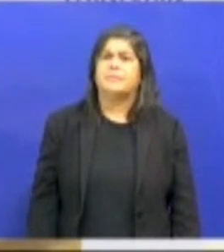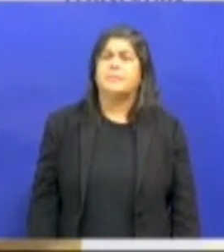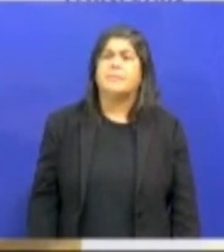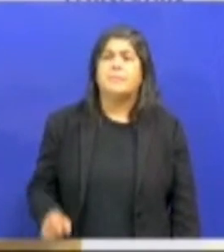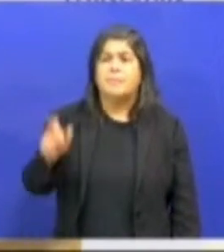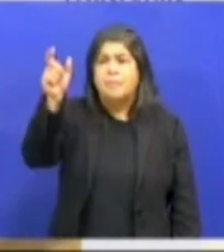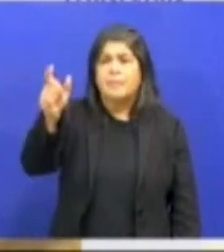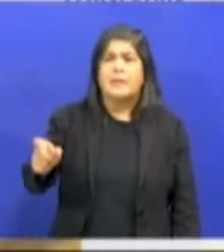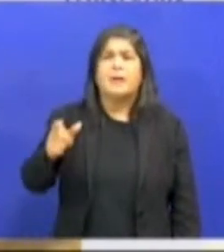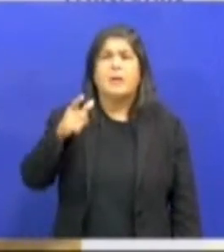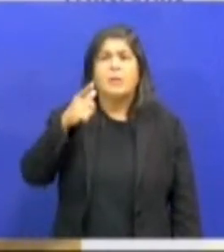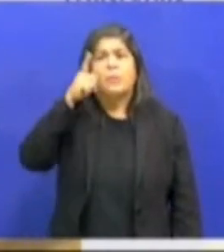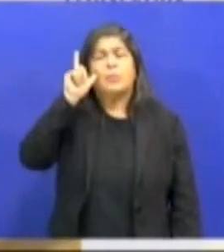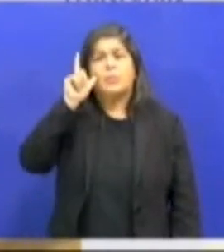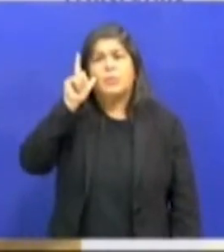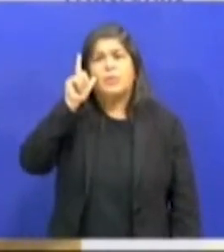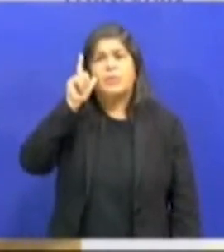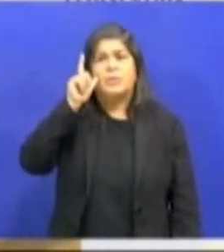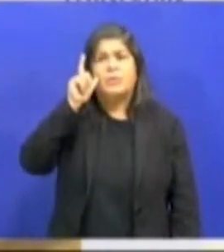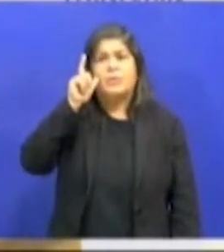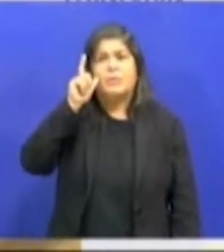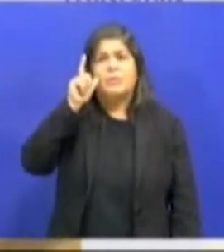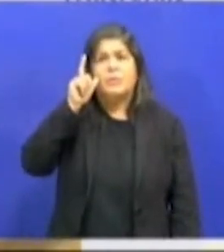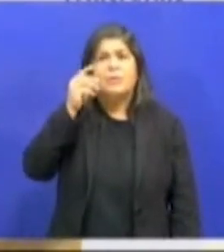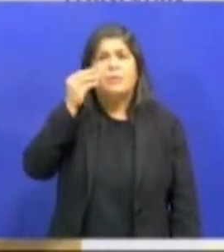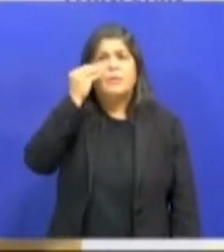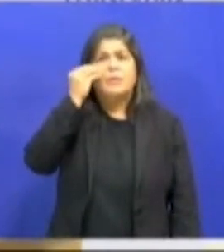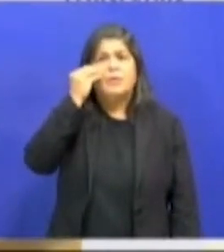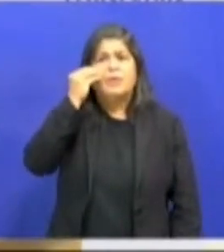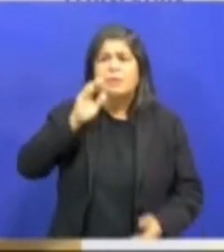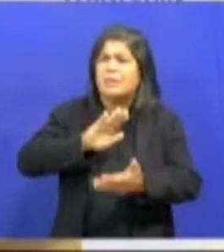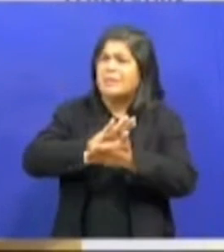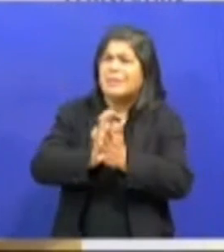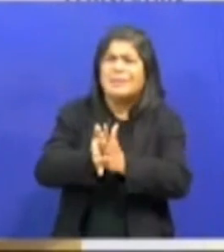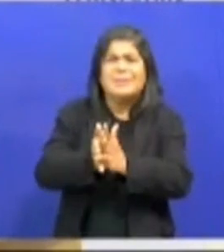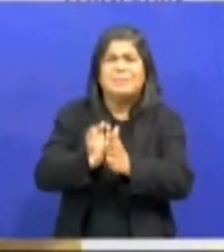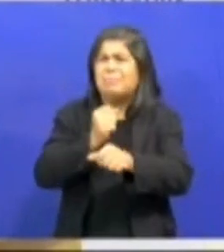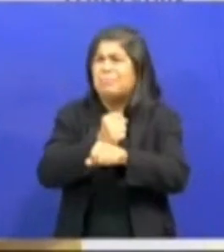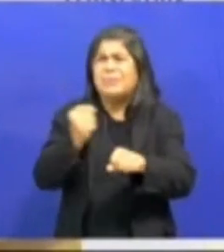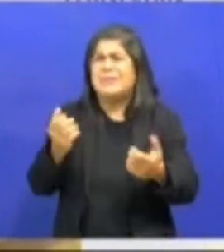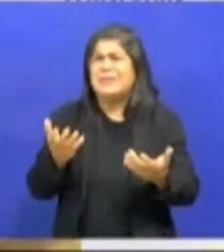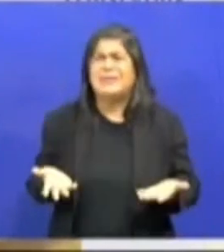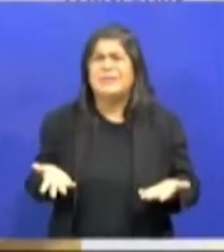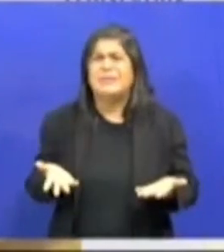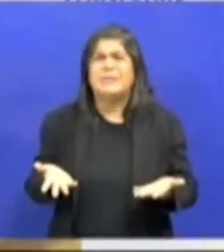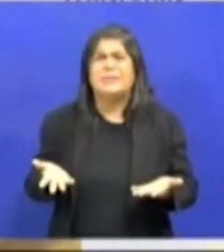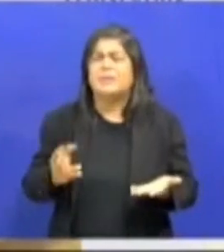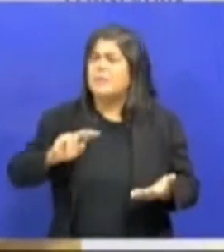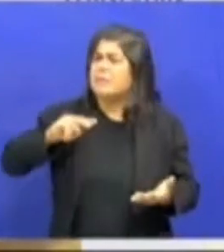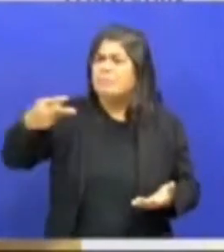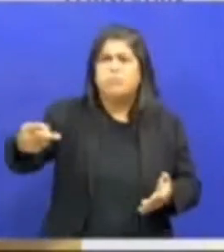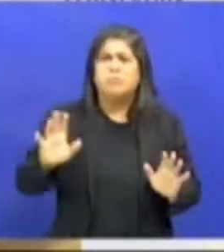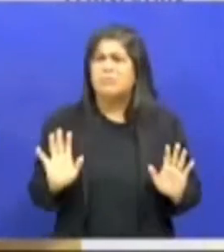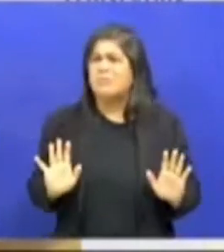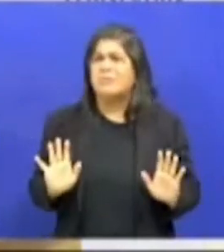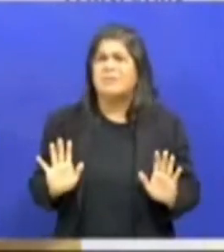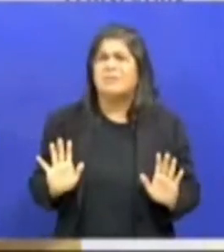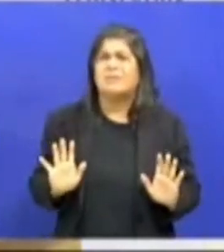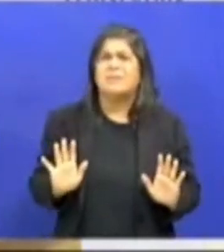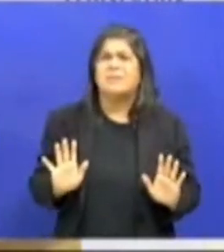ontem na tribuna, tentar me denigrir, ao contrário. Ao contrário.